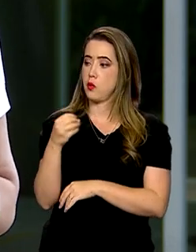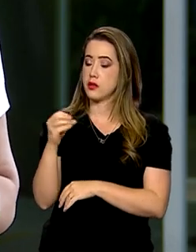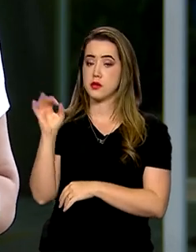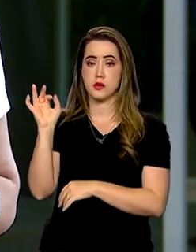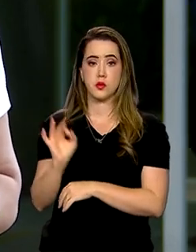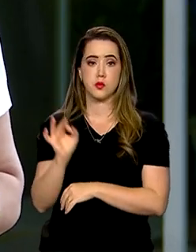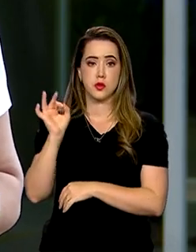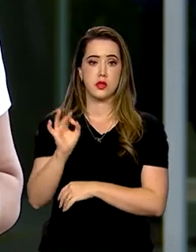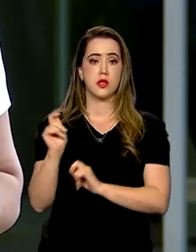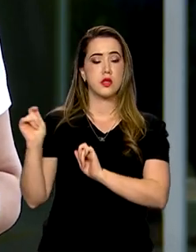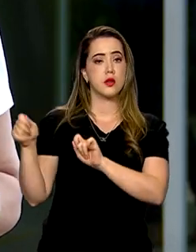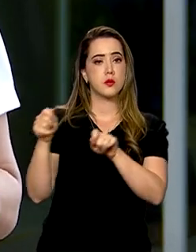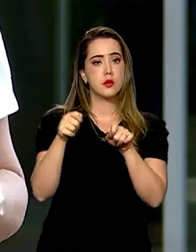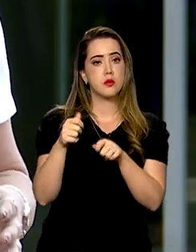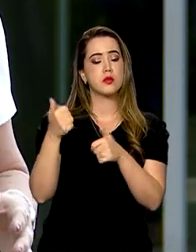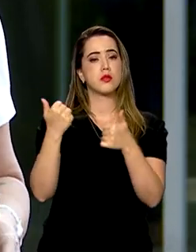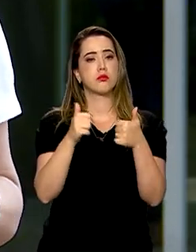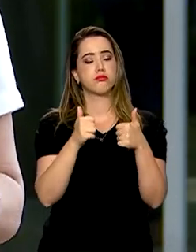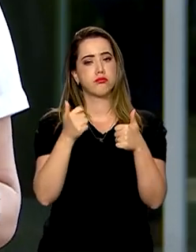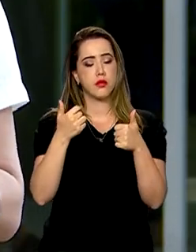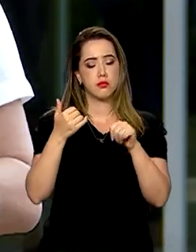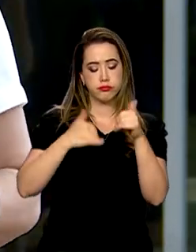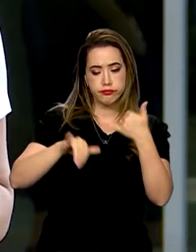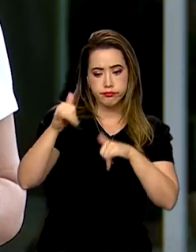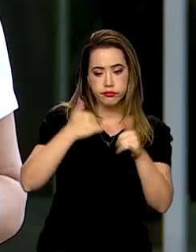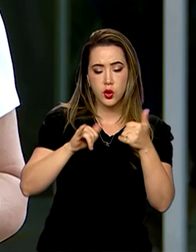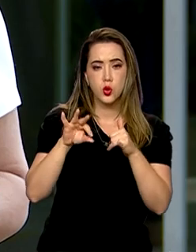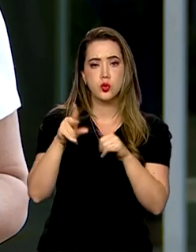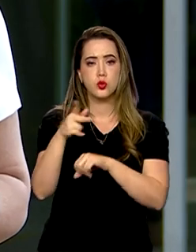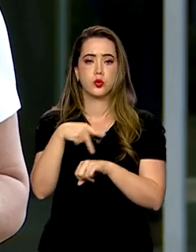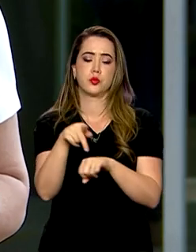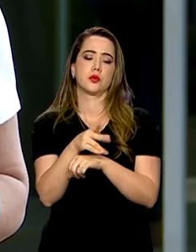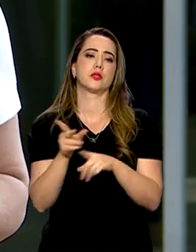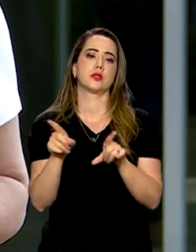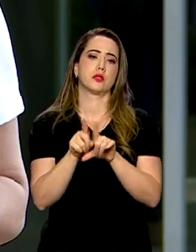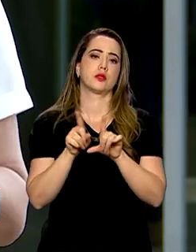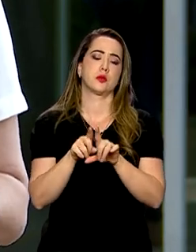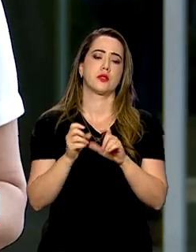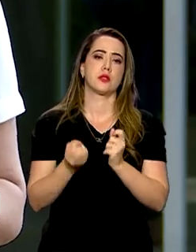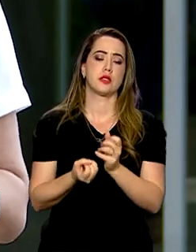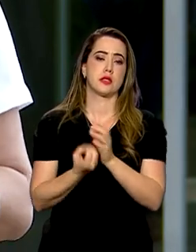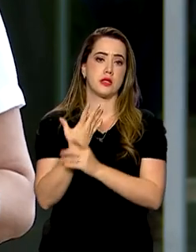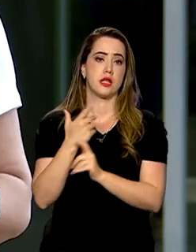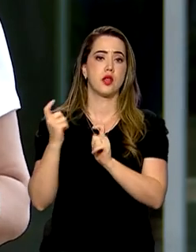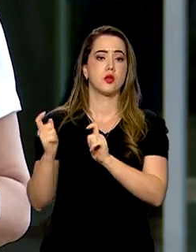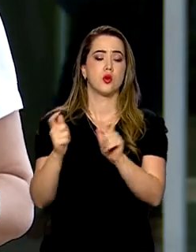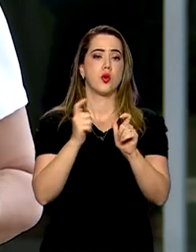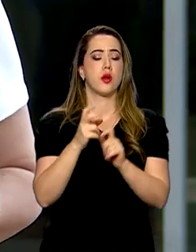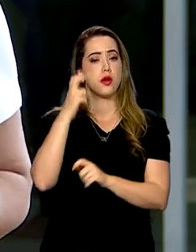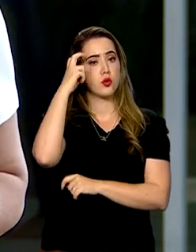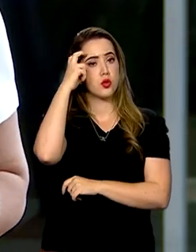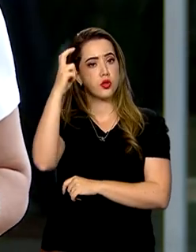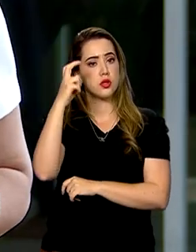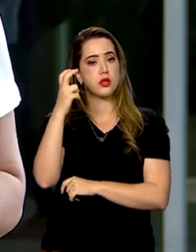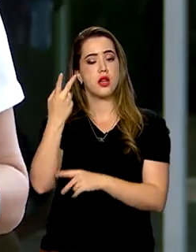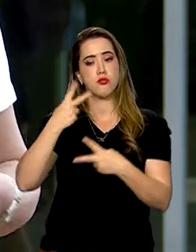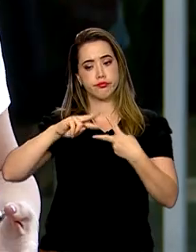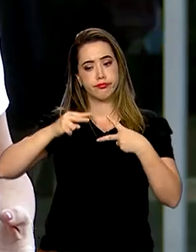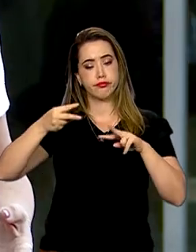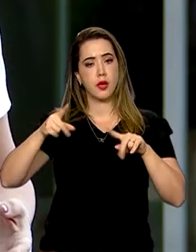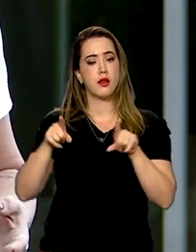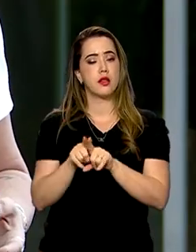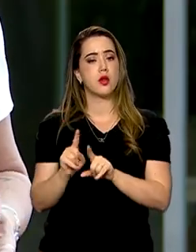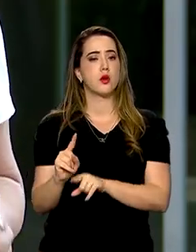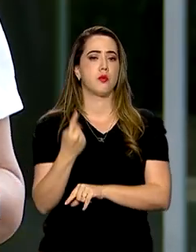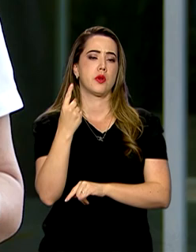a quantidade de diagnósticos processados em todo o país. Também serão criados um centro de inteligência genômica e o